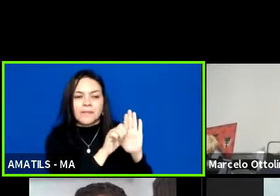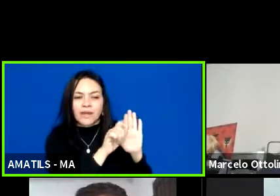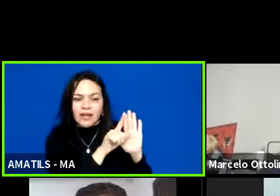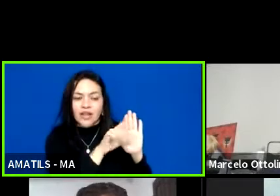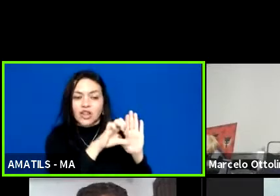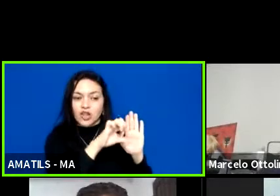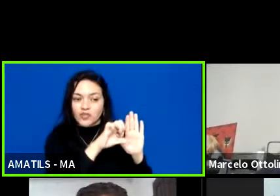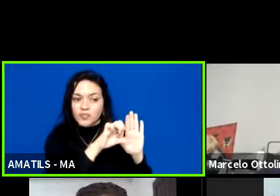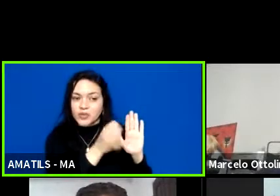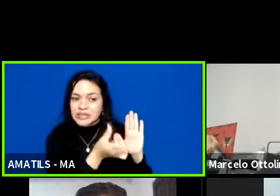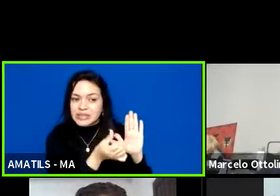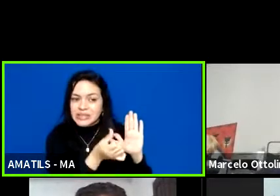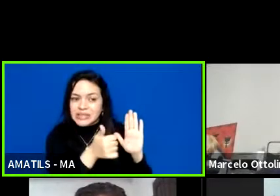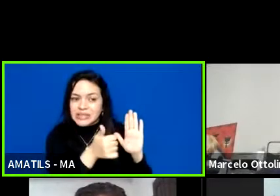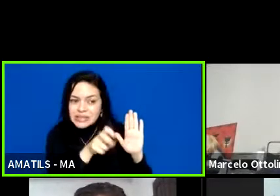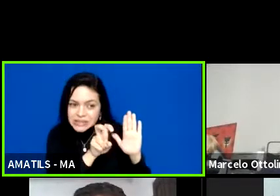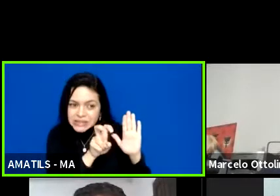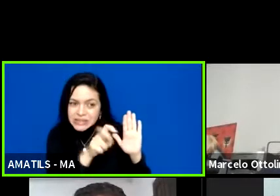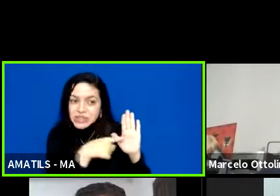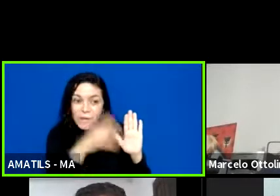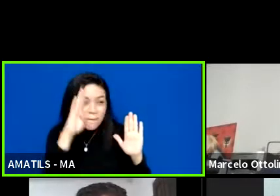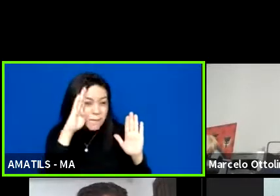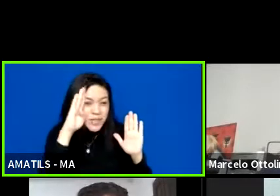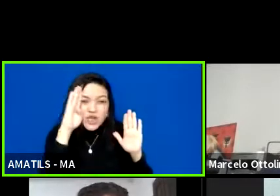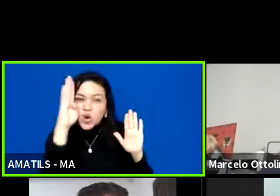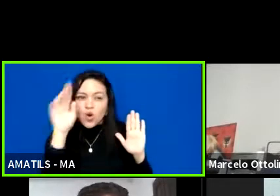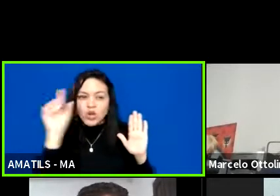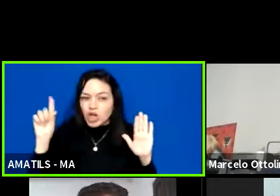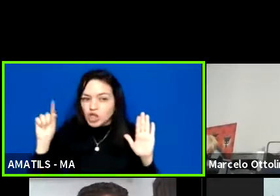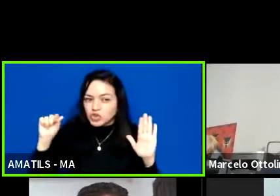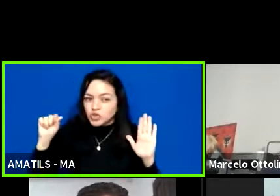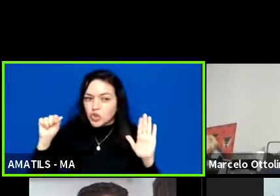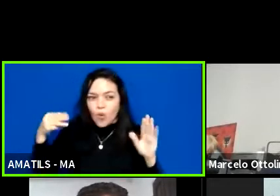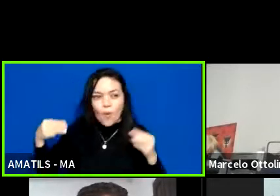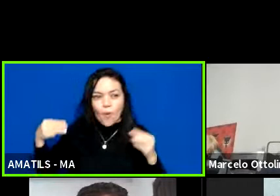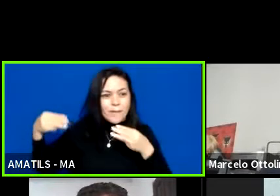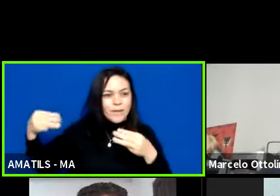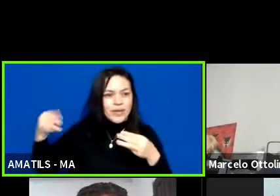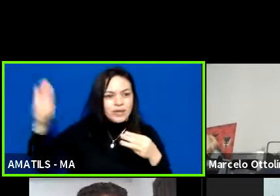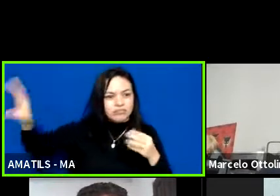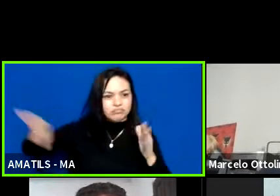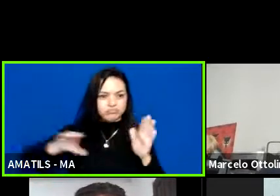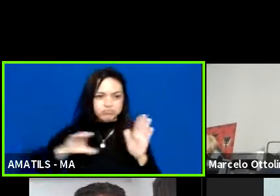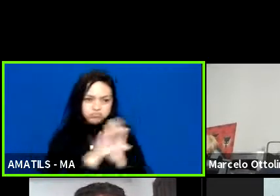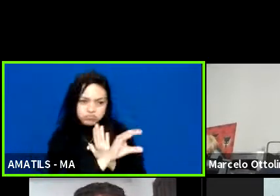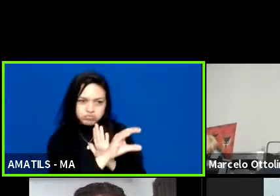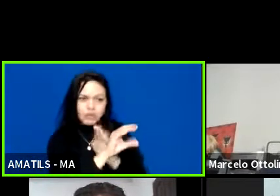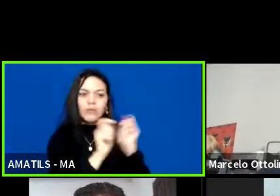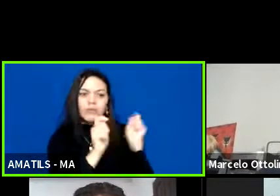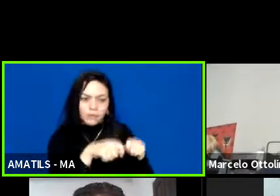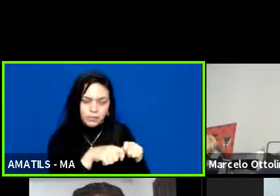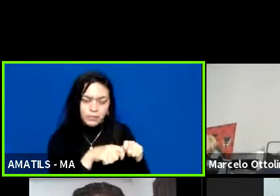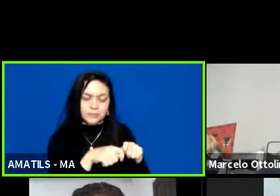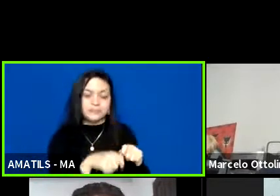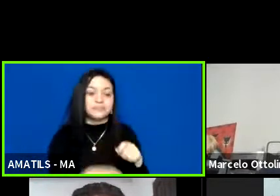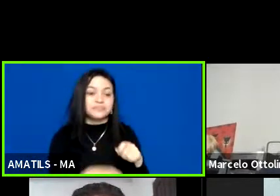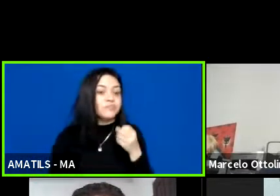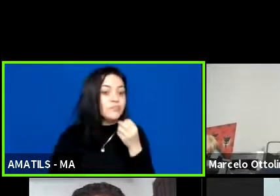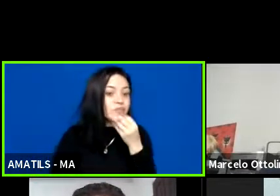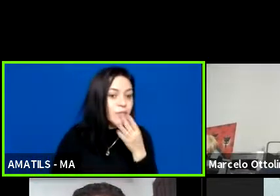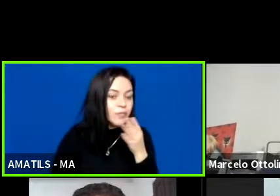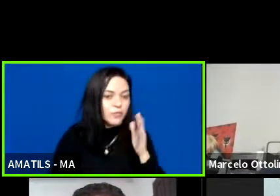como prioridade de destinação de recursos do Ministério. bom o inciso 8